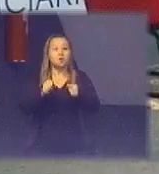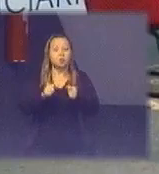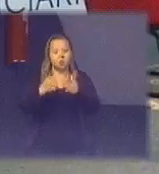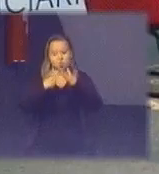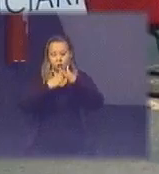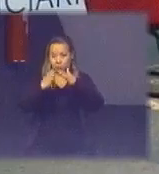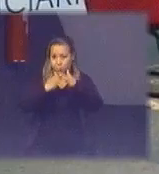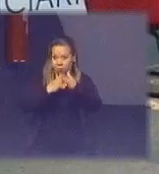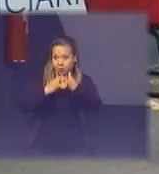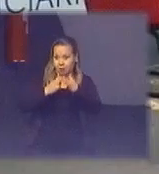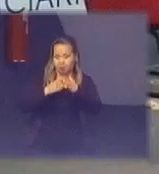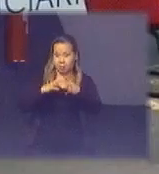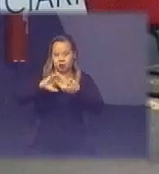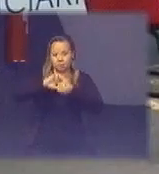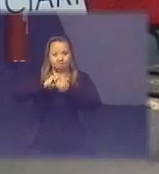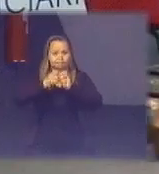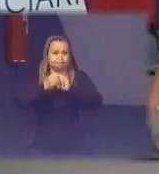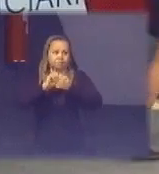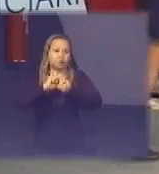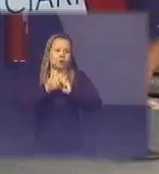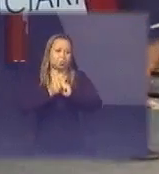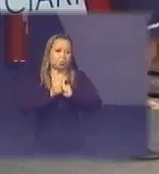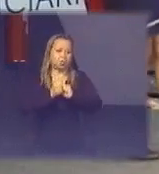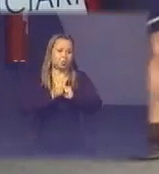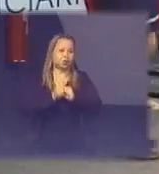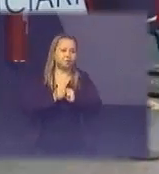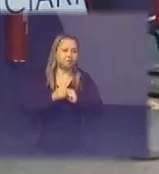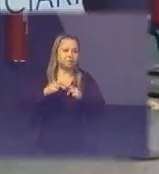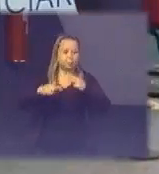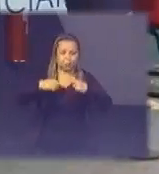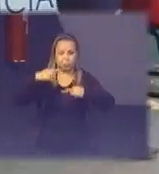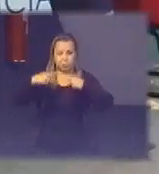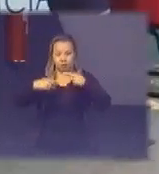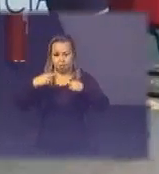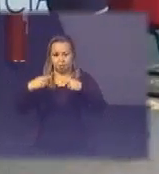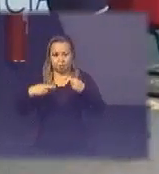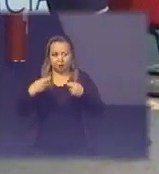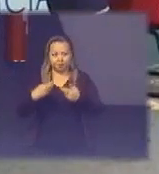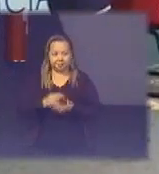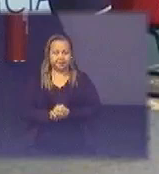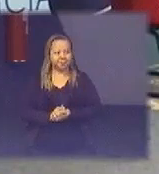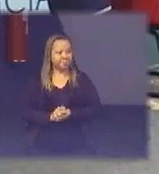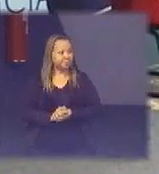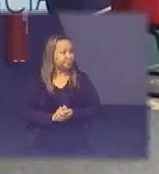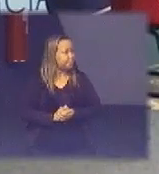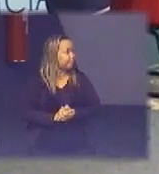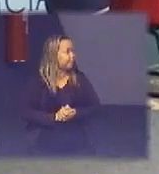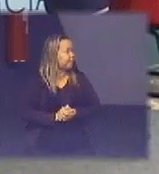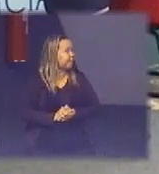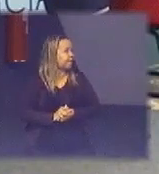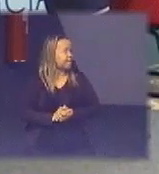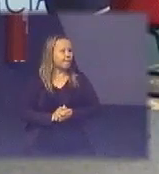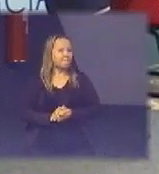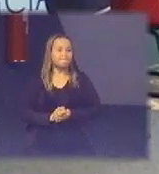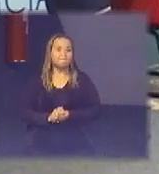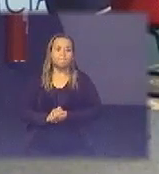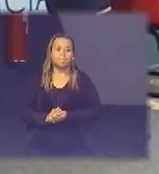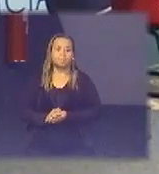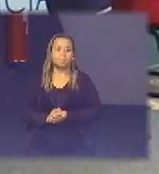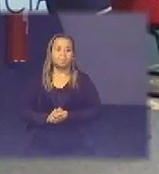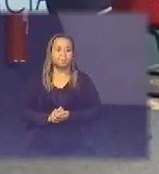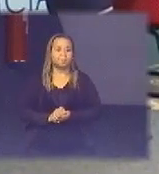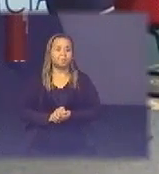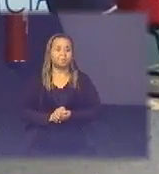esses dados e saber com mais precisão pode passar por favor passa três vezes por gentileza um,